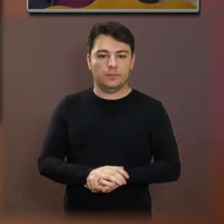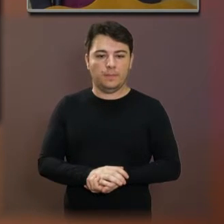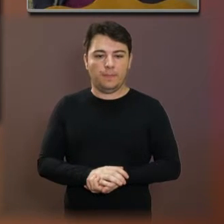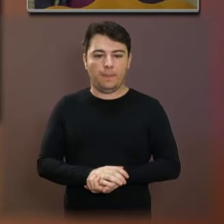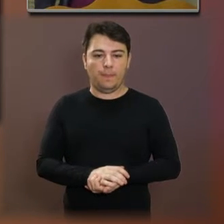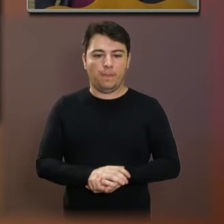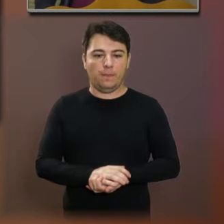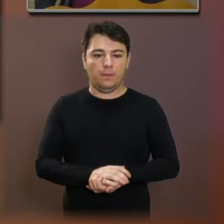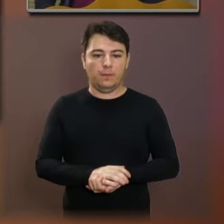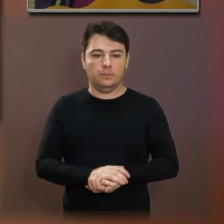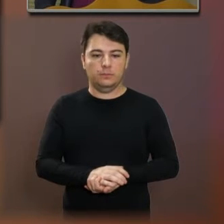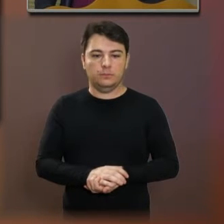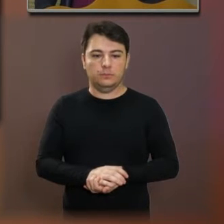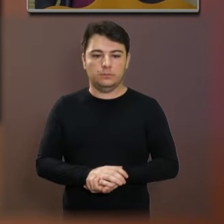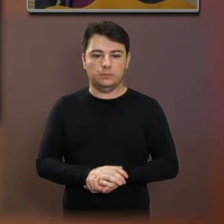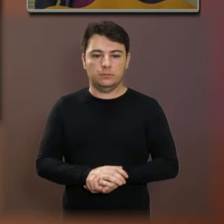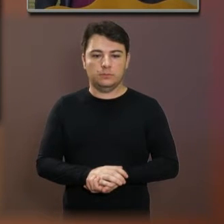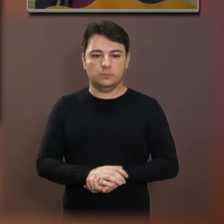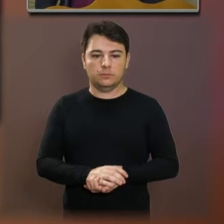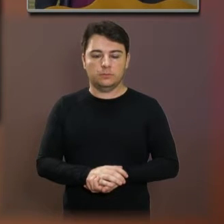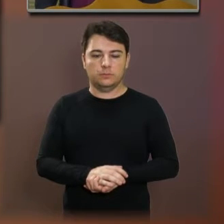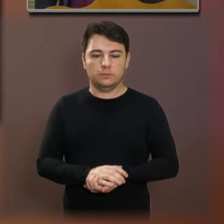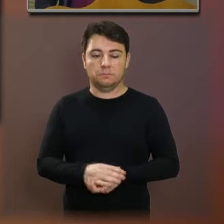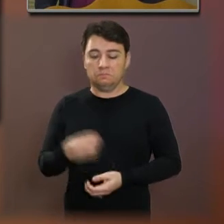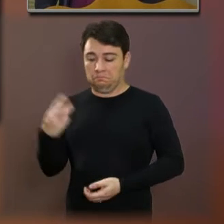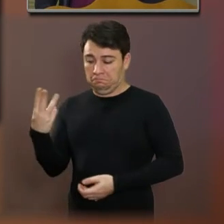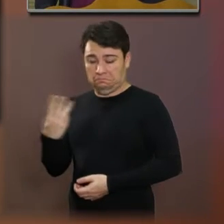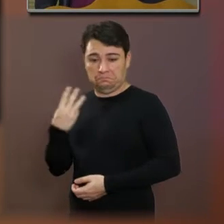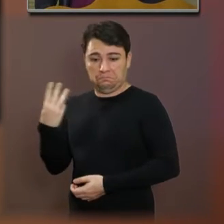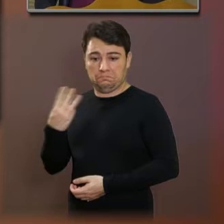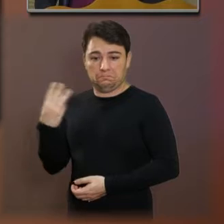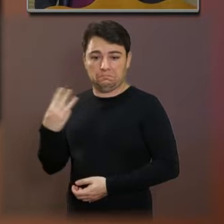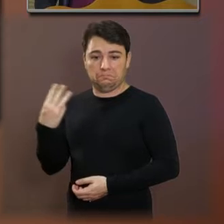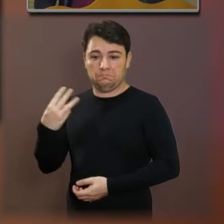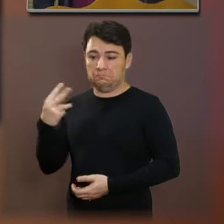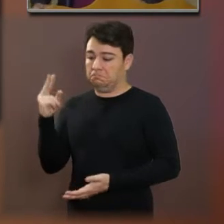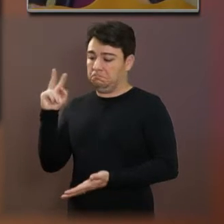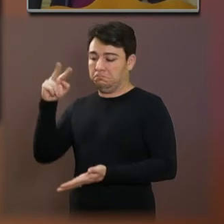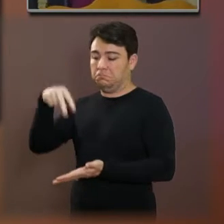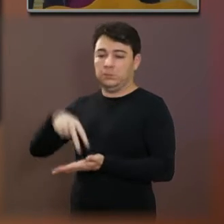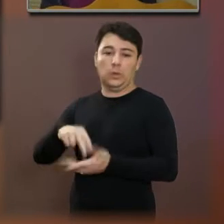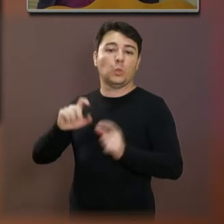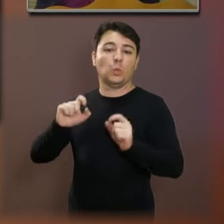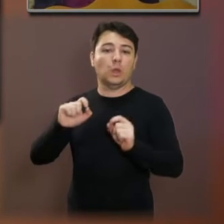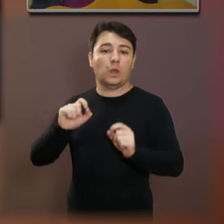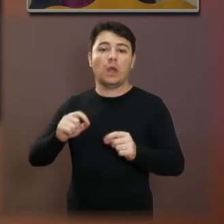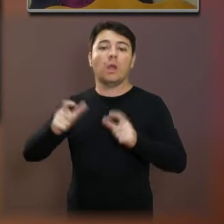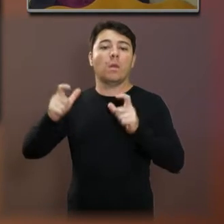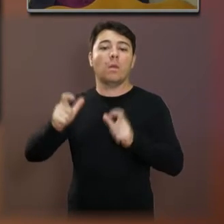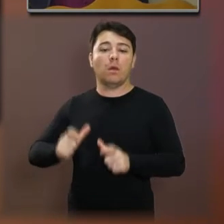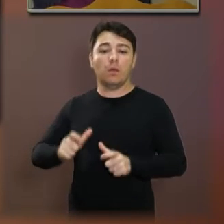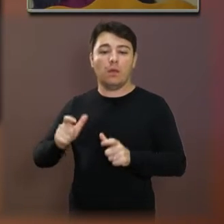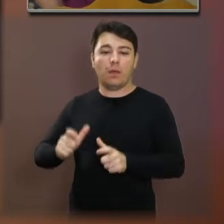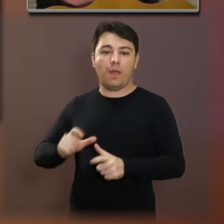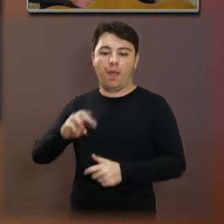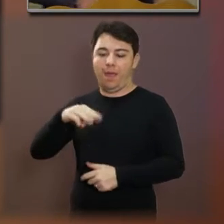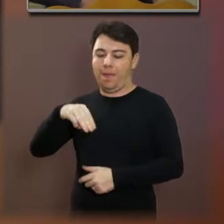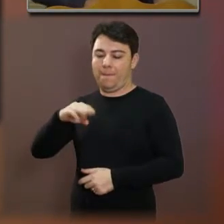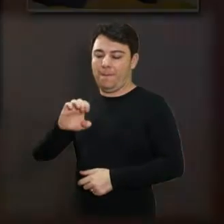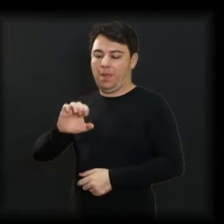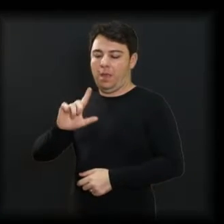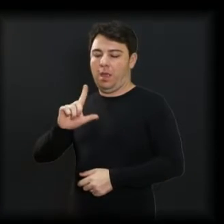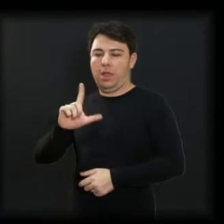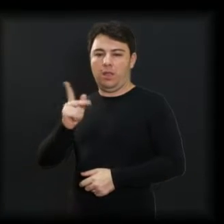Nós estamos aqui, eu estou com o Porsani e com o Jefferson, e viemos aqui ver o centro de estabilização, o antigo pronto-socorro do